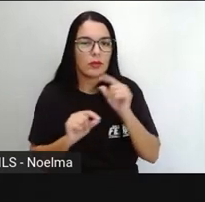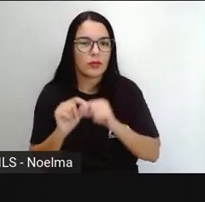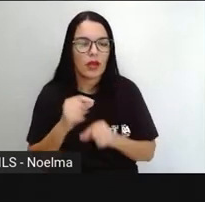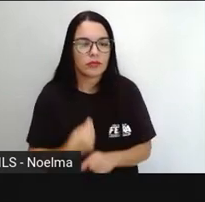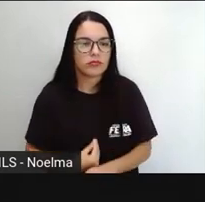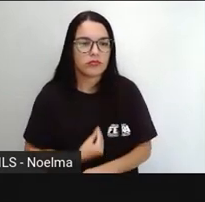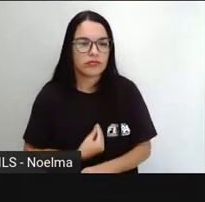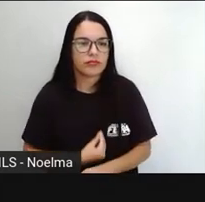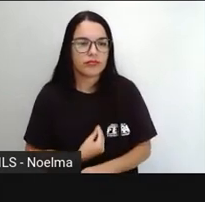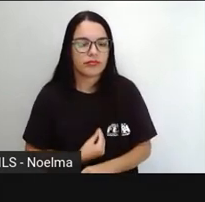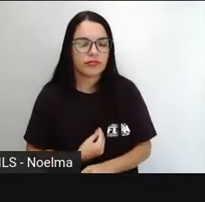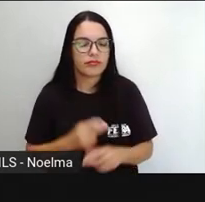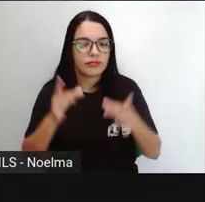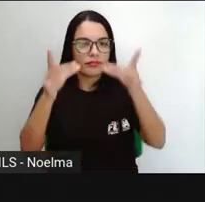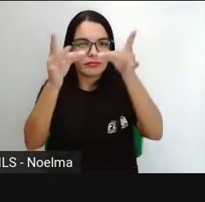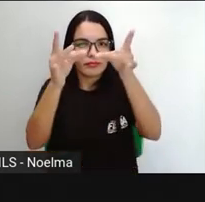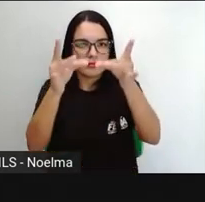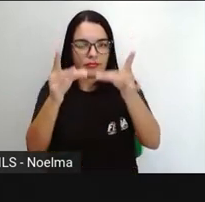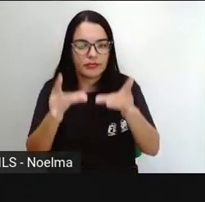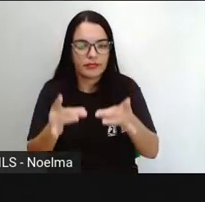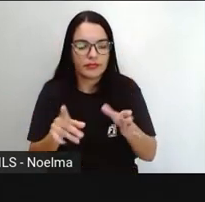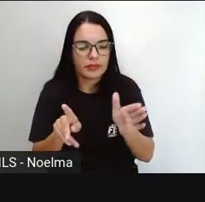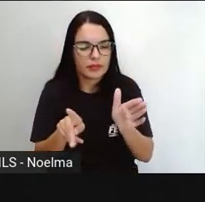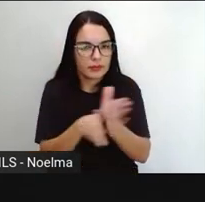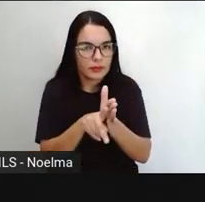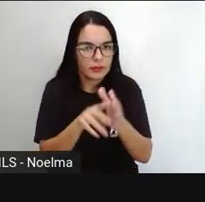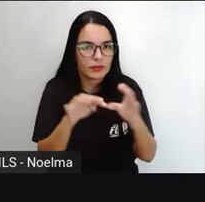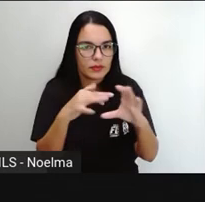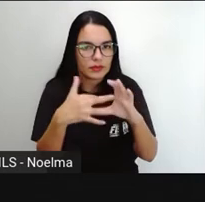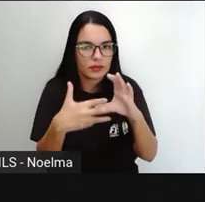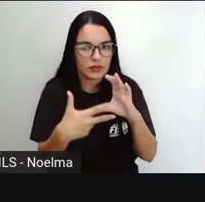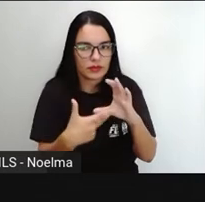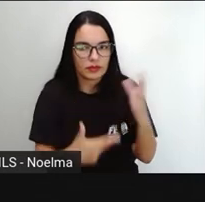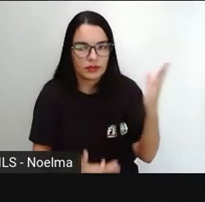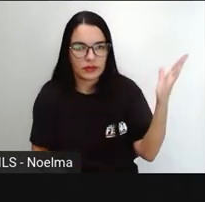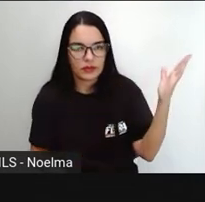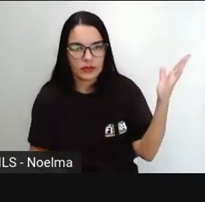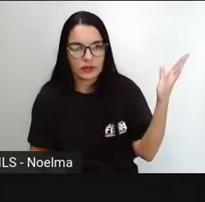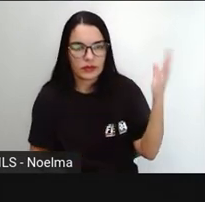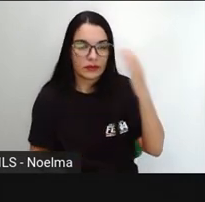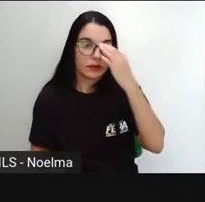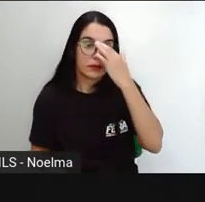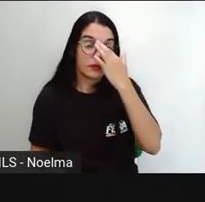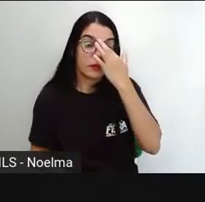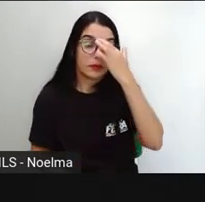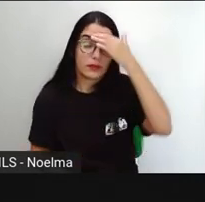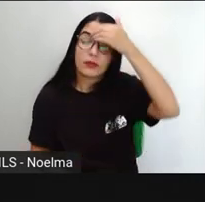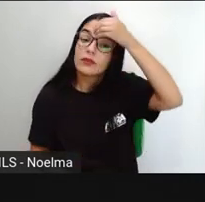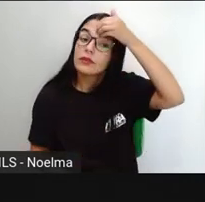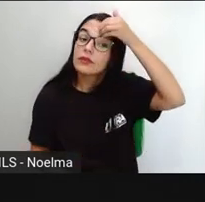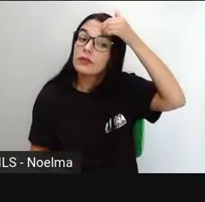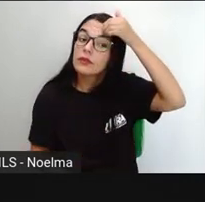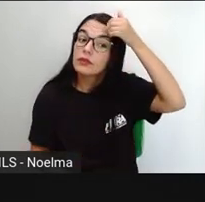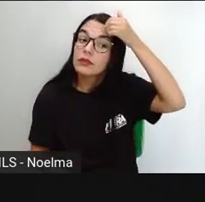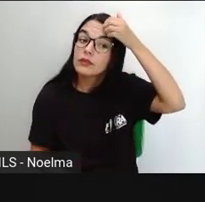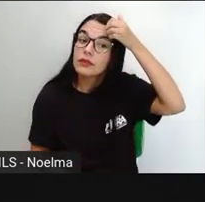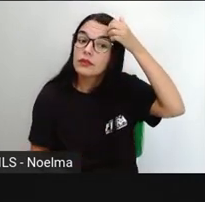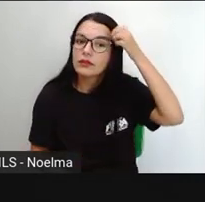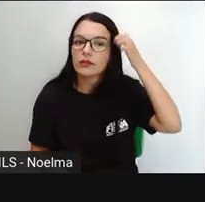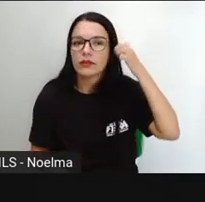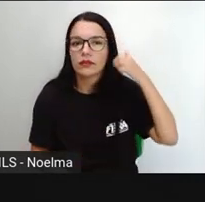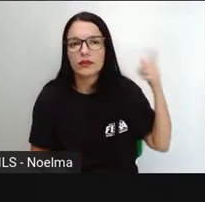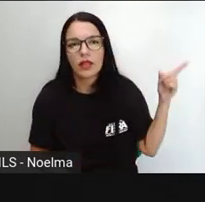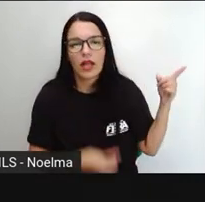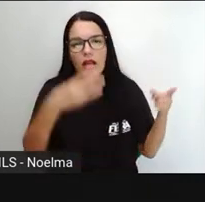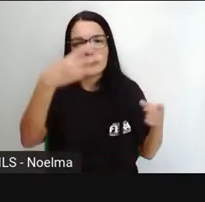presença desses elementos que formam a estrutura desse texto. Aí a Pró contou aqui 36 versos,